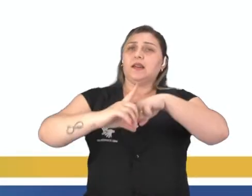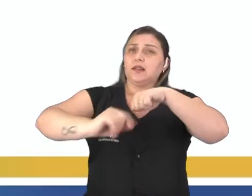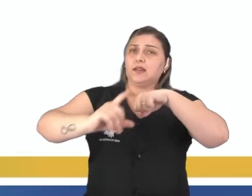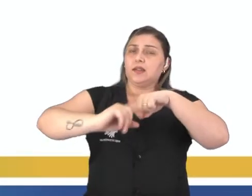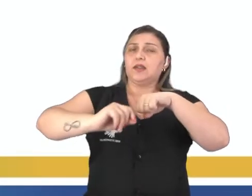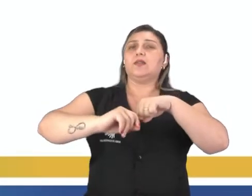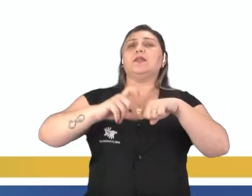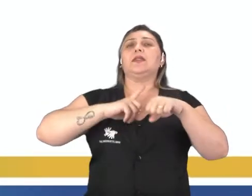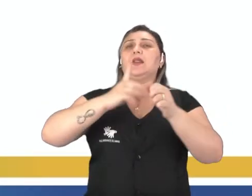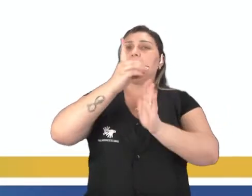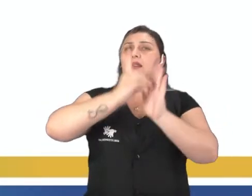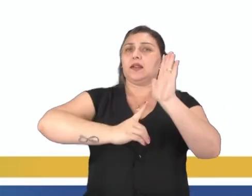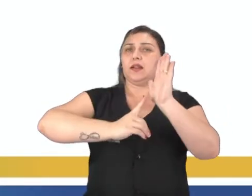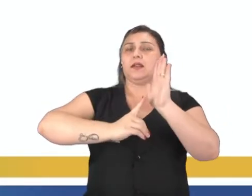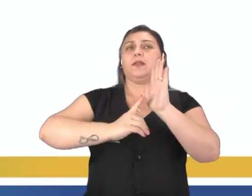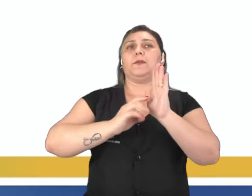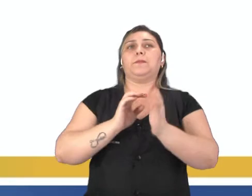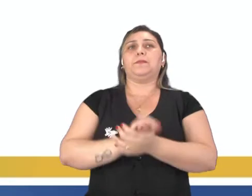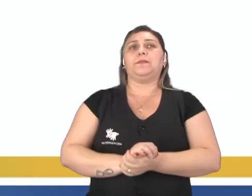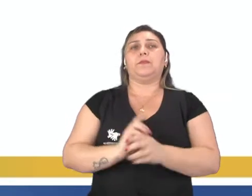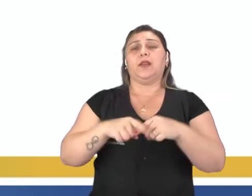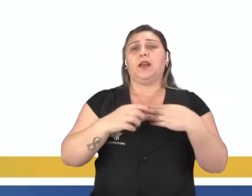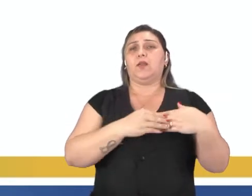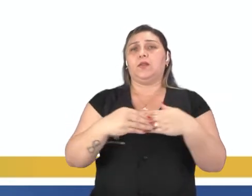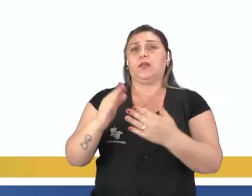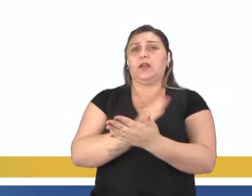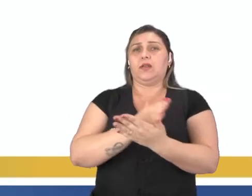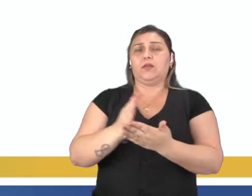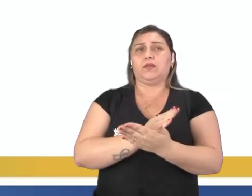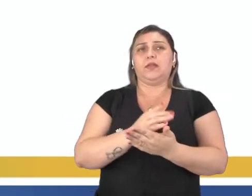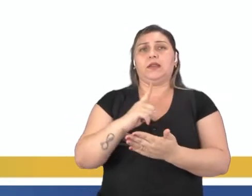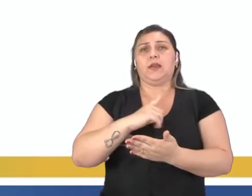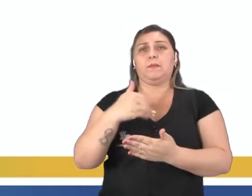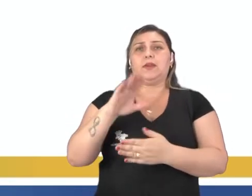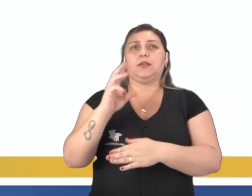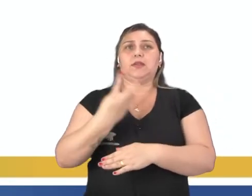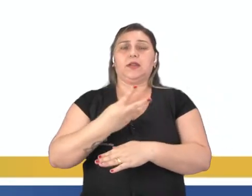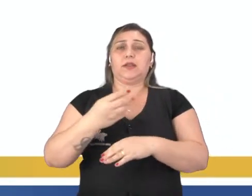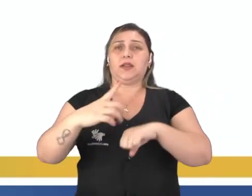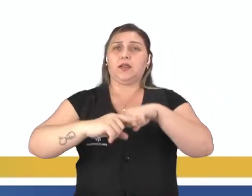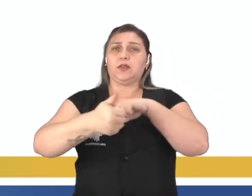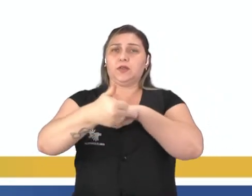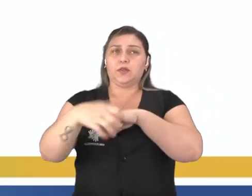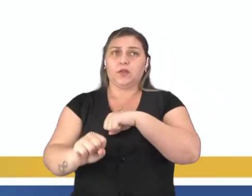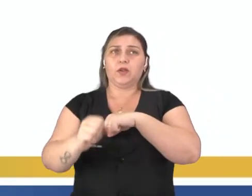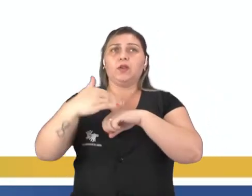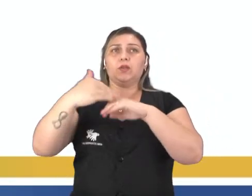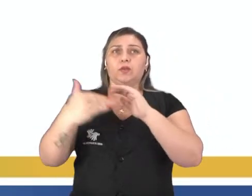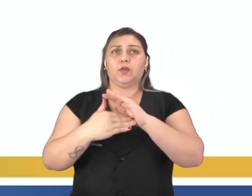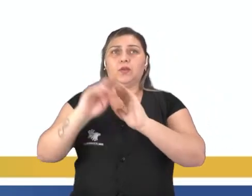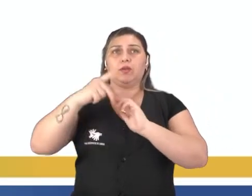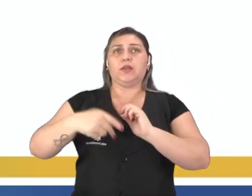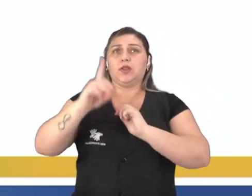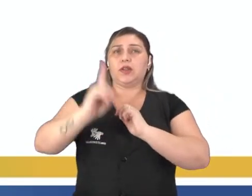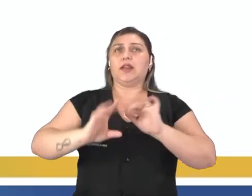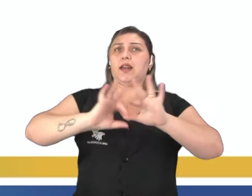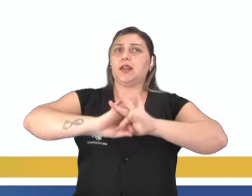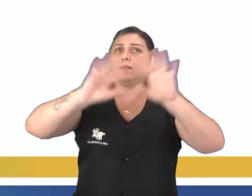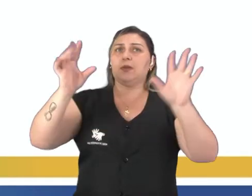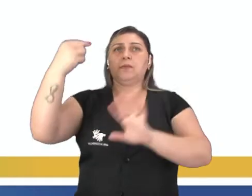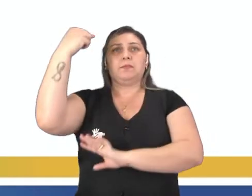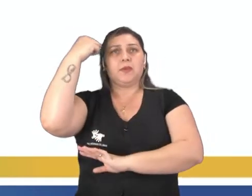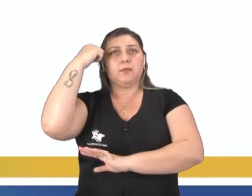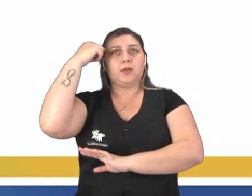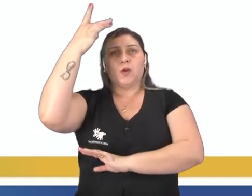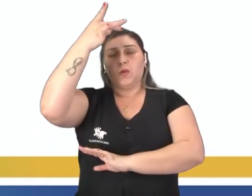que tem nessa declaração, mas aí eu trouxe alguns, e aí tem mais três. O artigo 18 que diz que todo ser humano tem direito à liberdade de